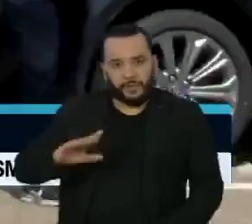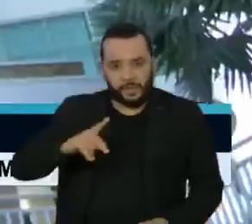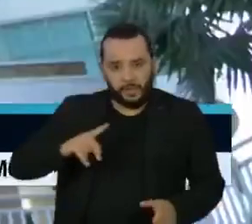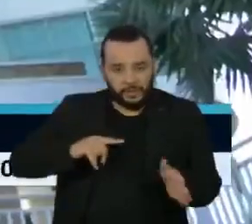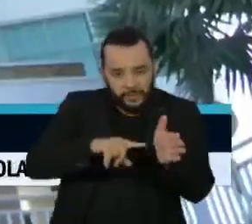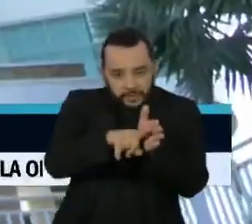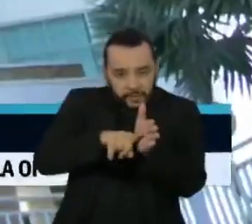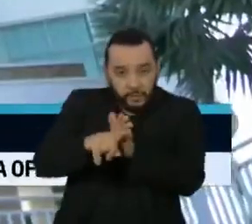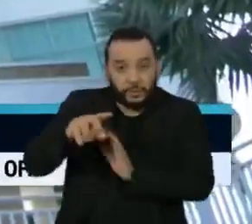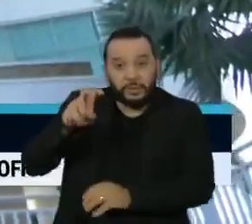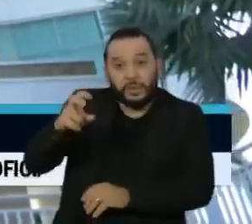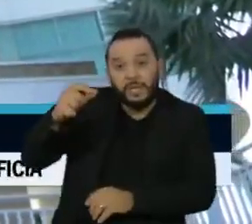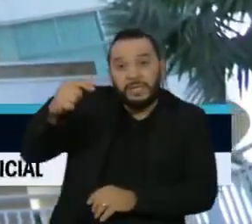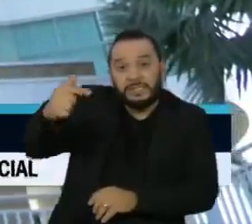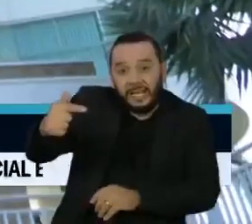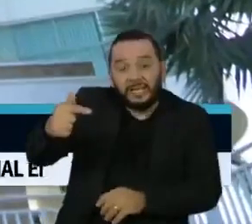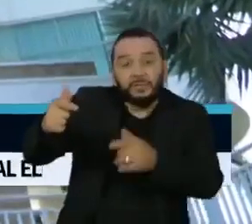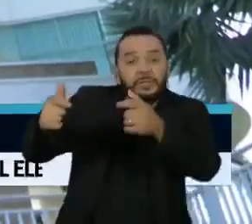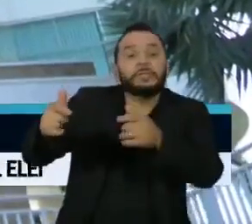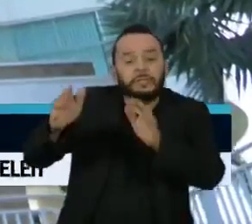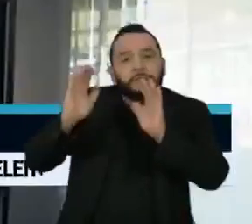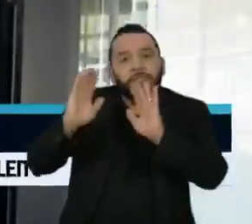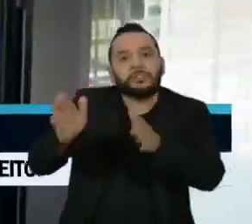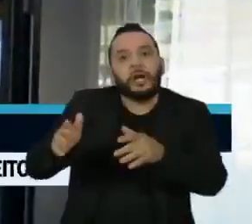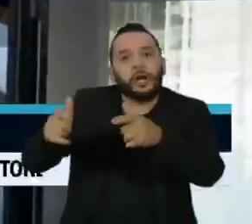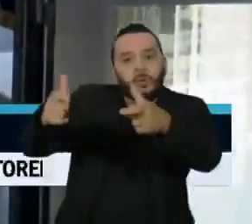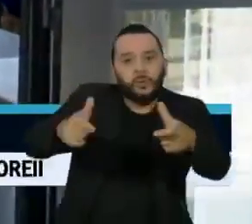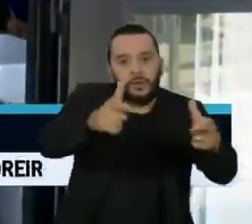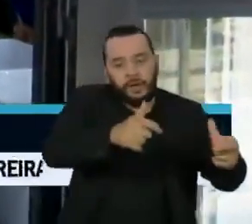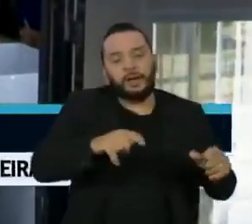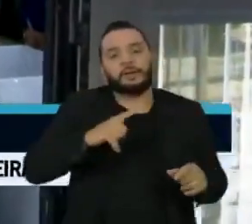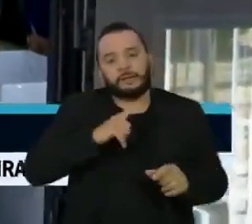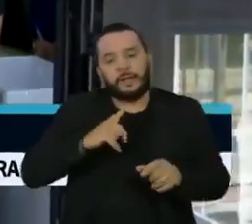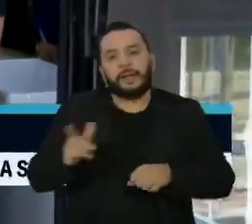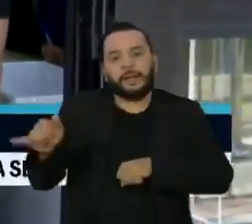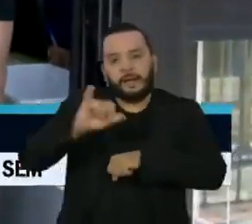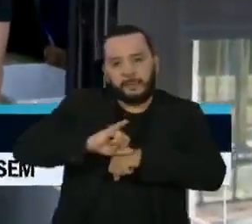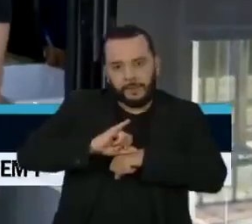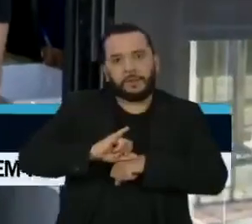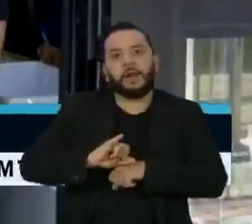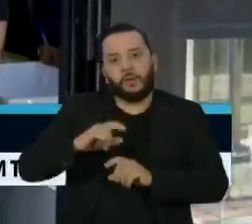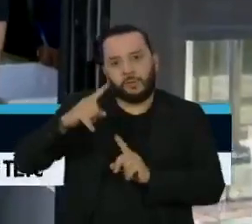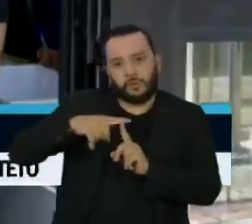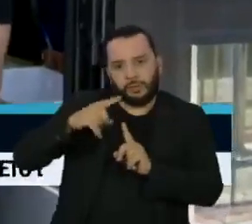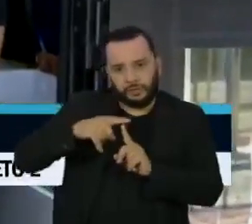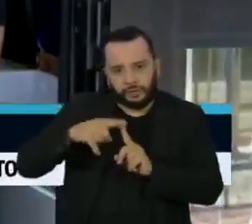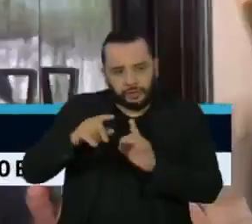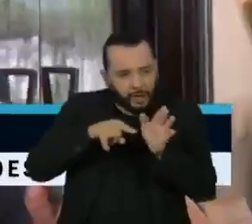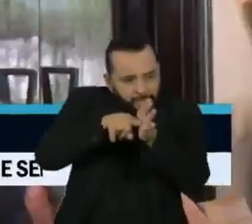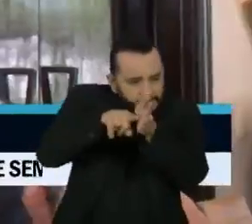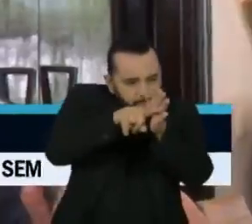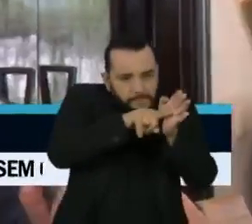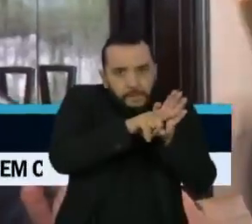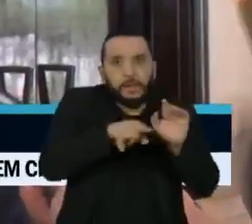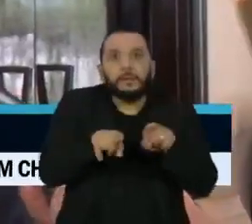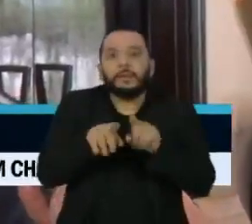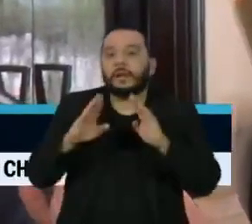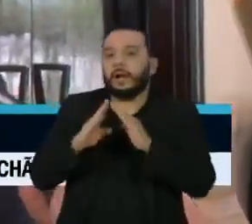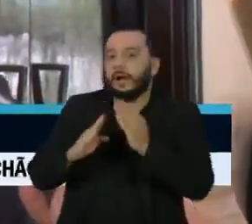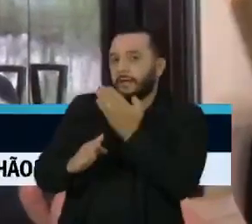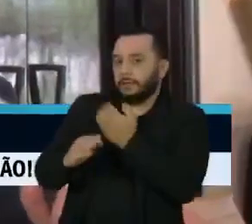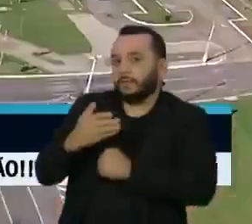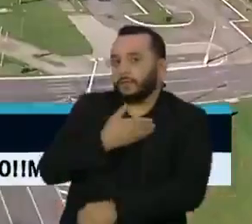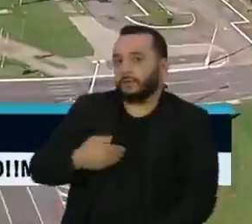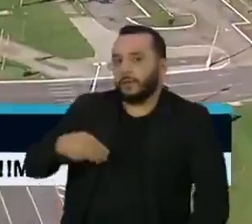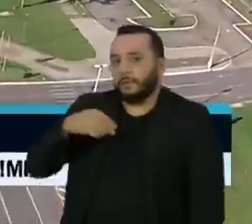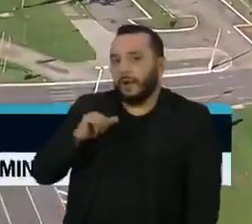mandados de busca e apreensão em diversas cidades, como em Palmas, capital do Tocantins. A polícia esteve na casa do governador Mauro